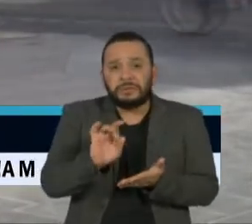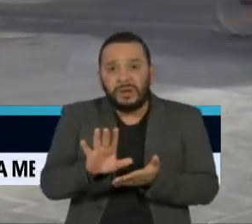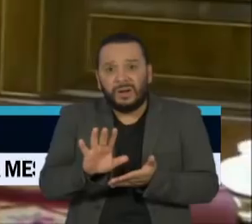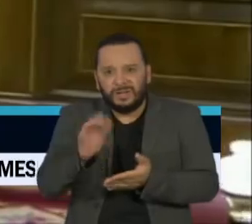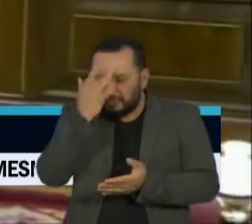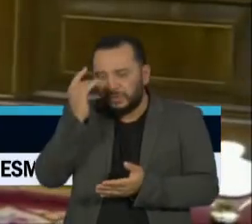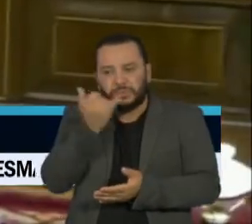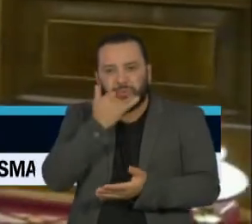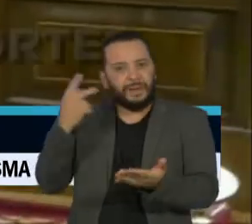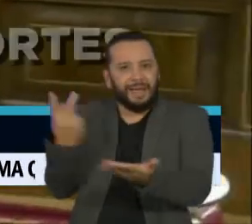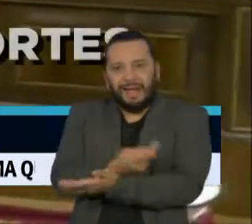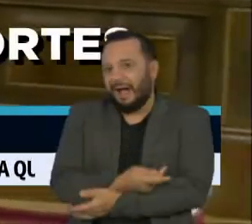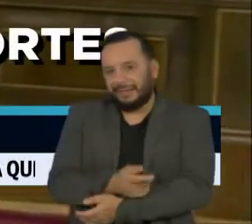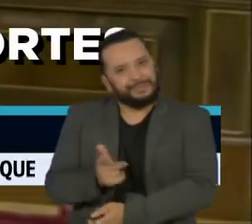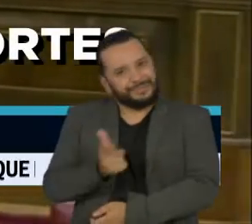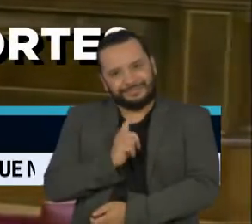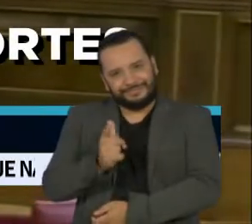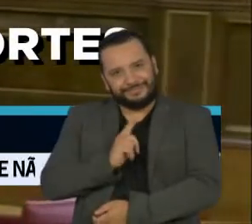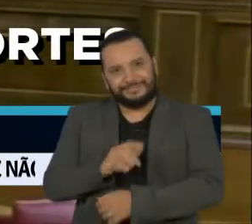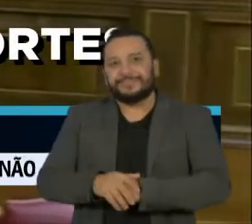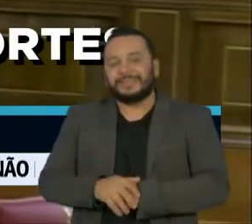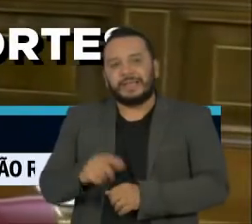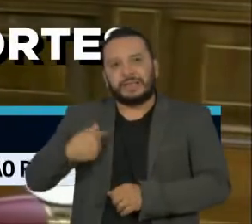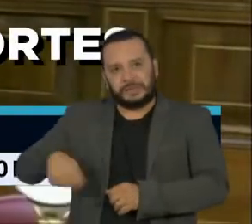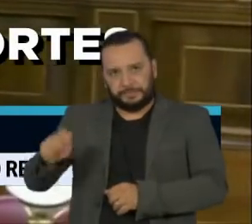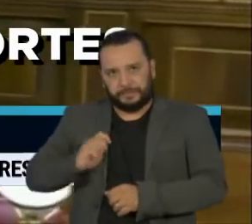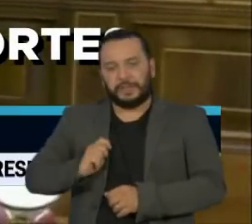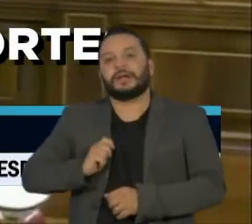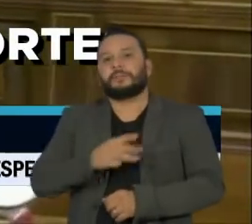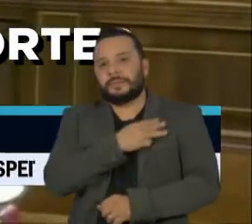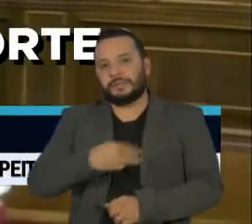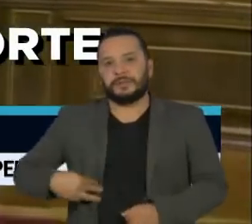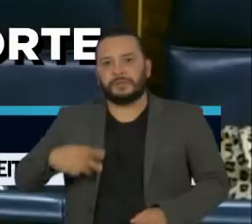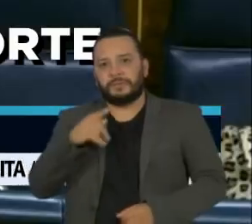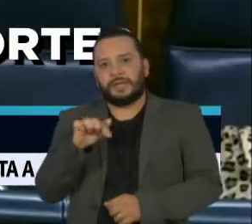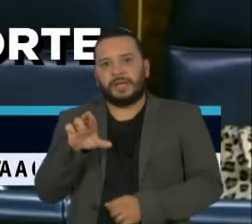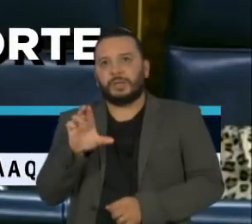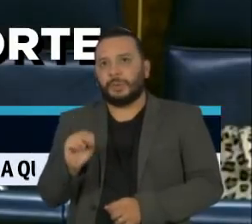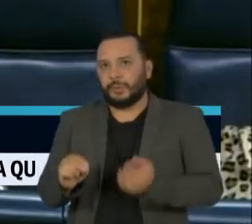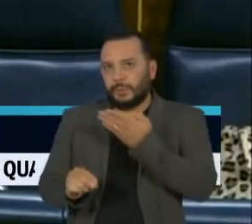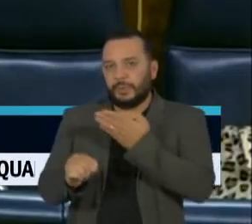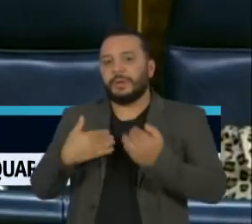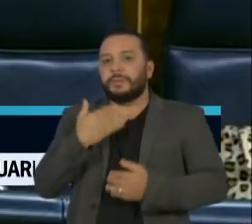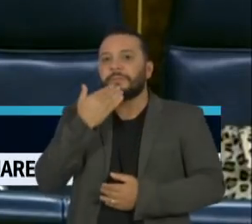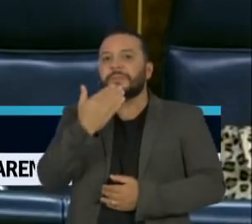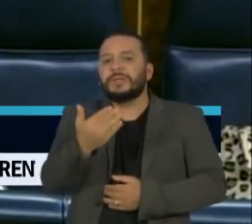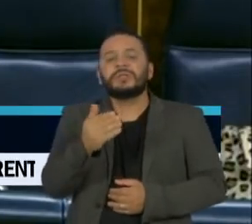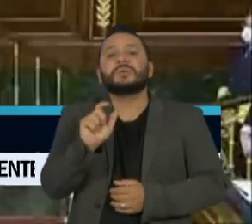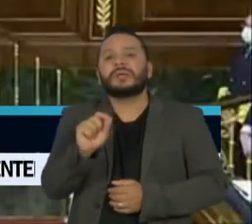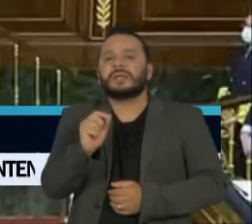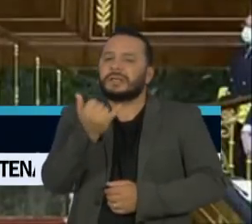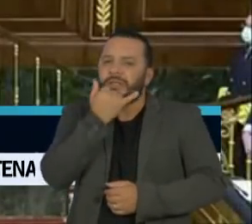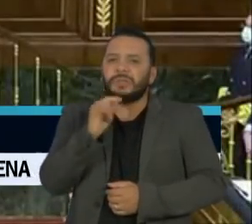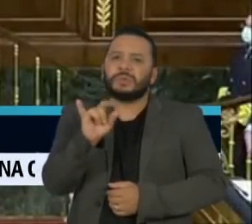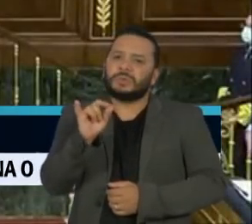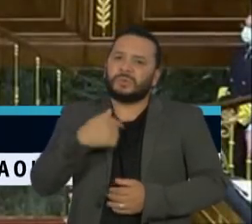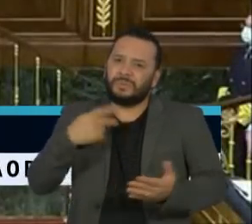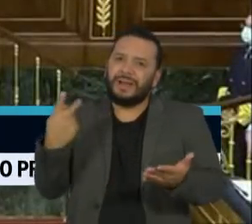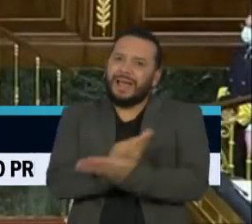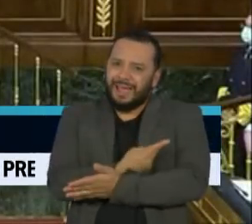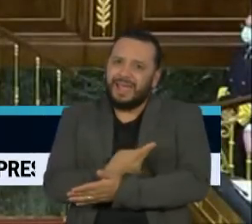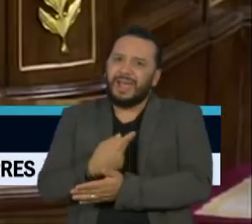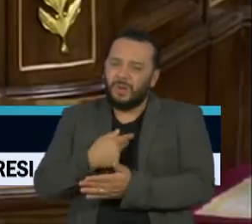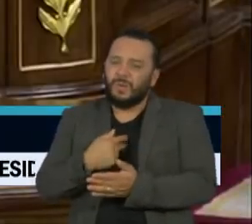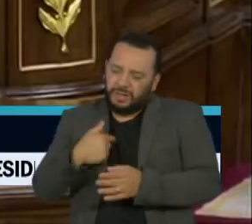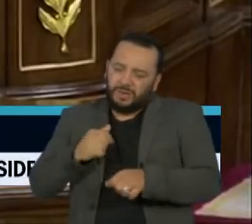críticos. Na Espanha, o primeiro-ministro Pedro Sanches foi ao parlamento. Ele pediu desculpas pelos erros cometidos na gestão da